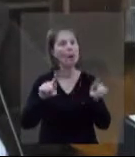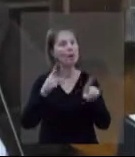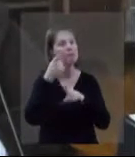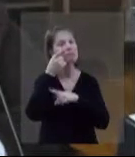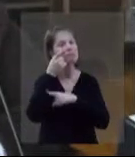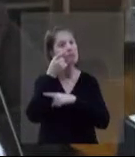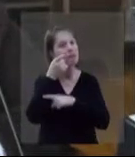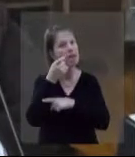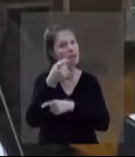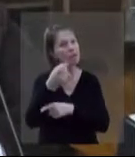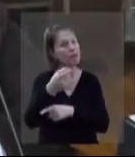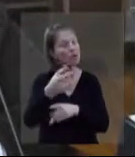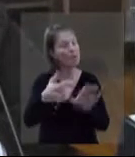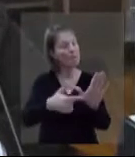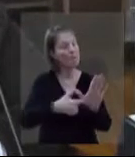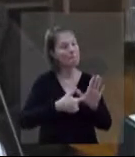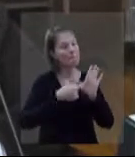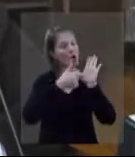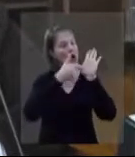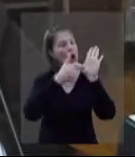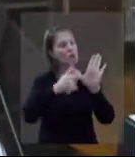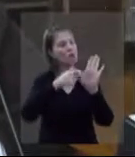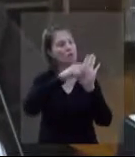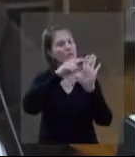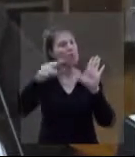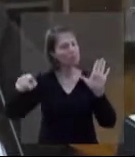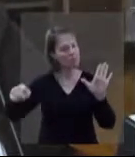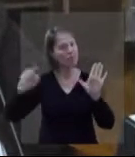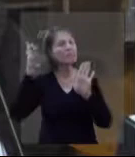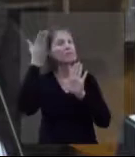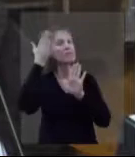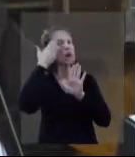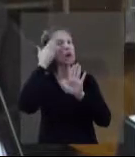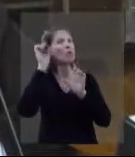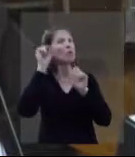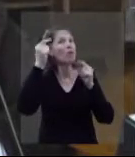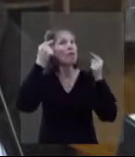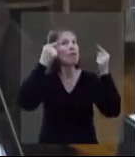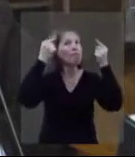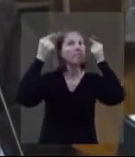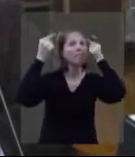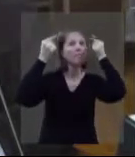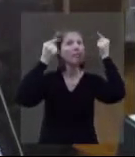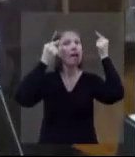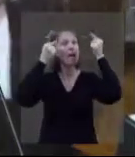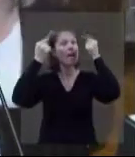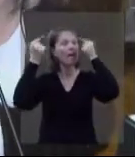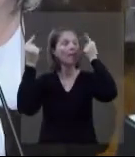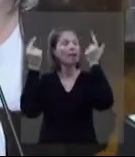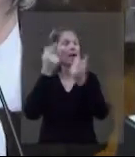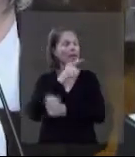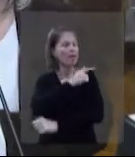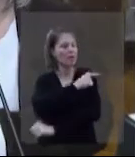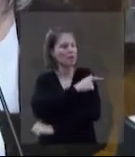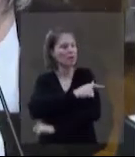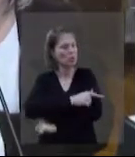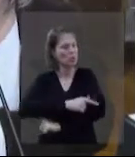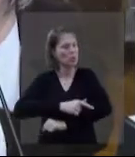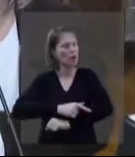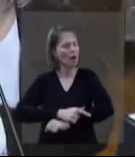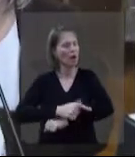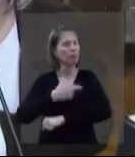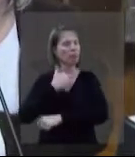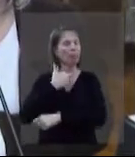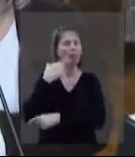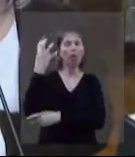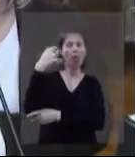Mas eu acho que é muito interessante, né? Mostre que você está no comando das suas ideias. De forma delicada e educada. Não se